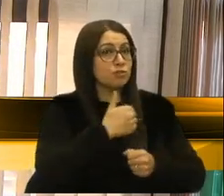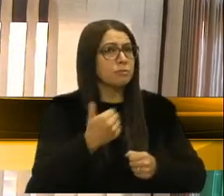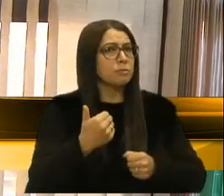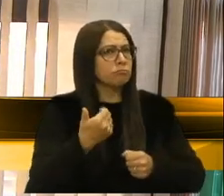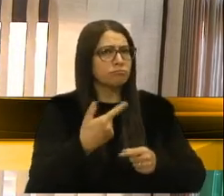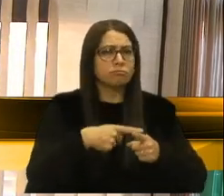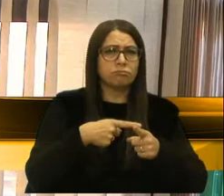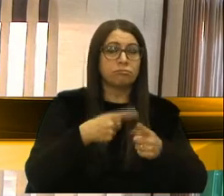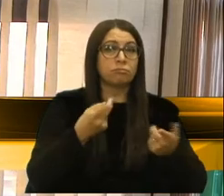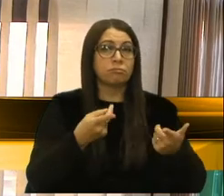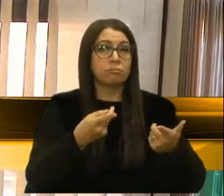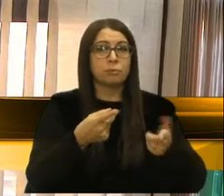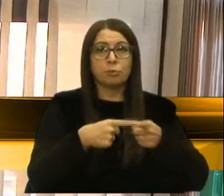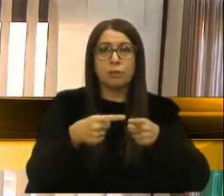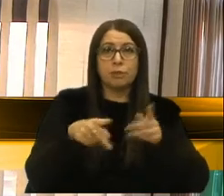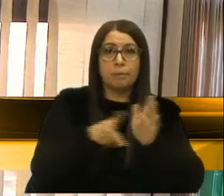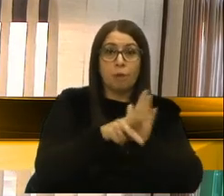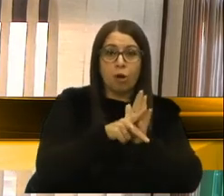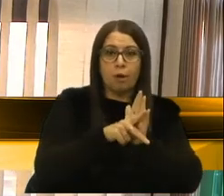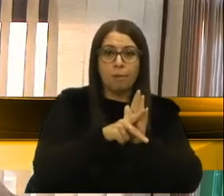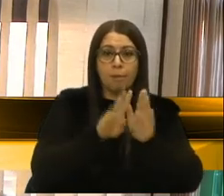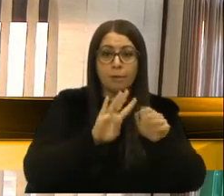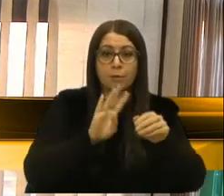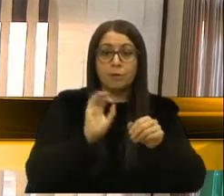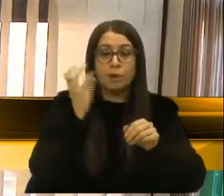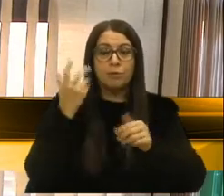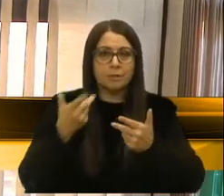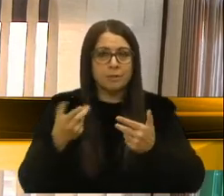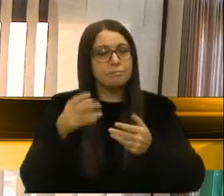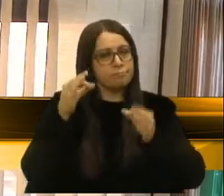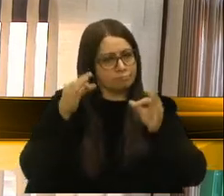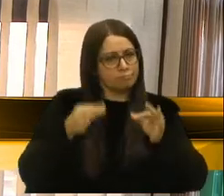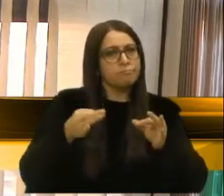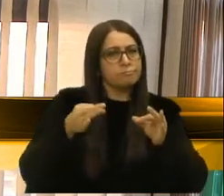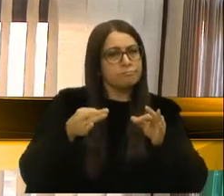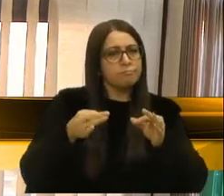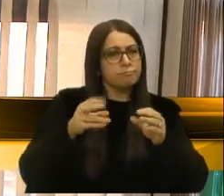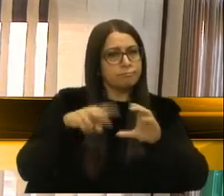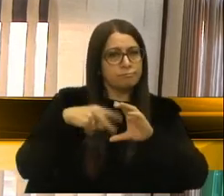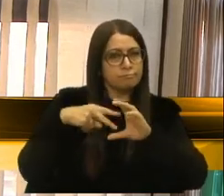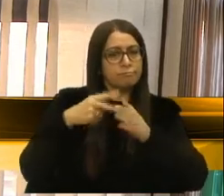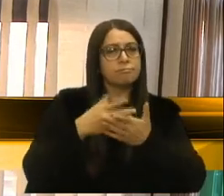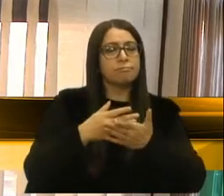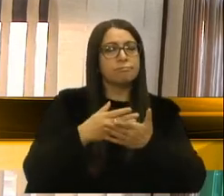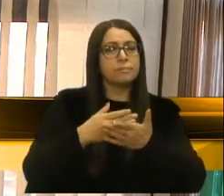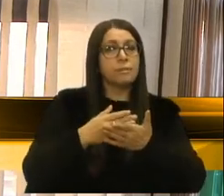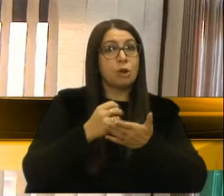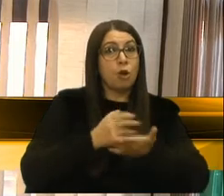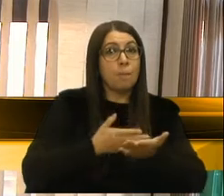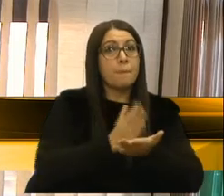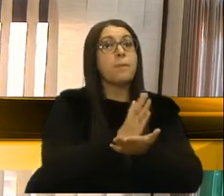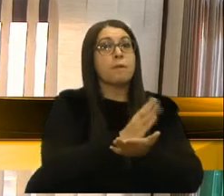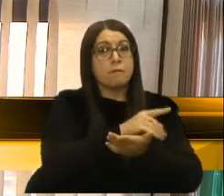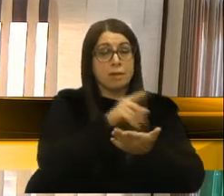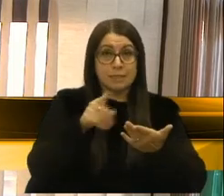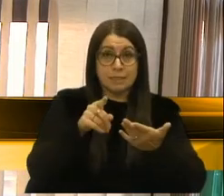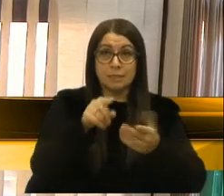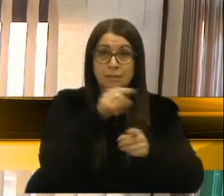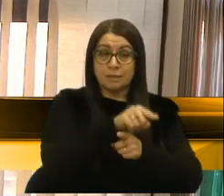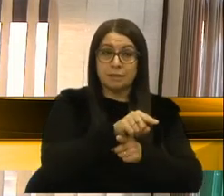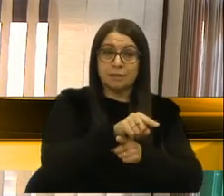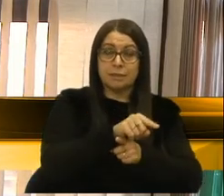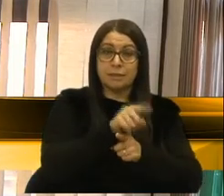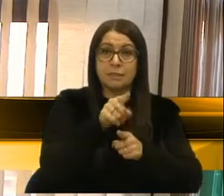até por conta das próprias notas, mas tenho a certeza que a Câmara de Vereadores, ao aprovar esse